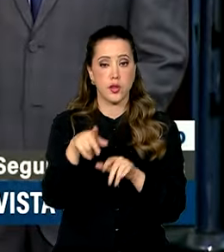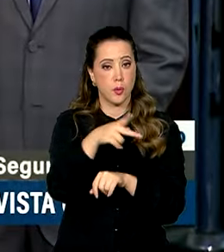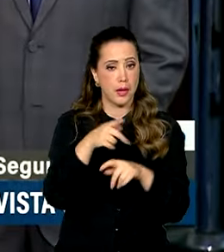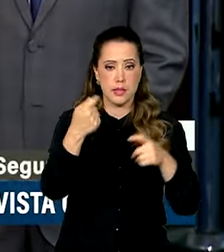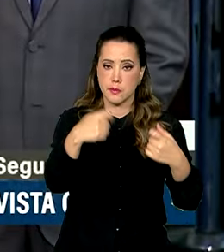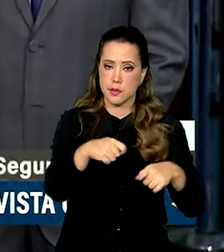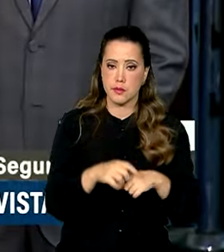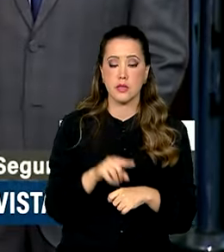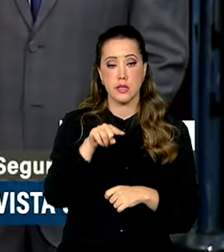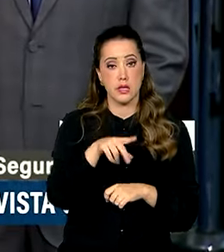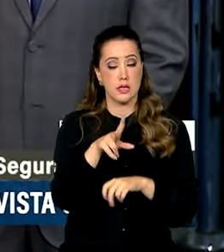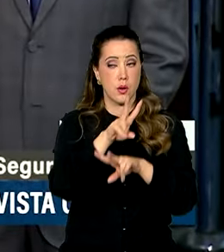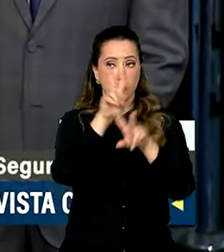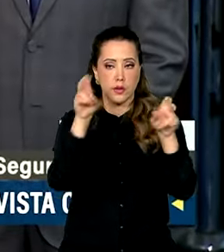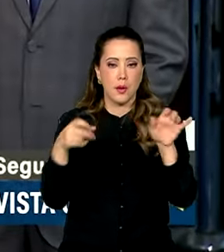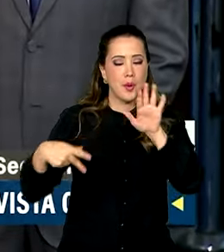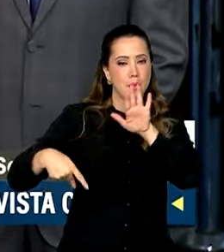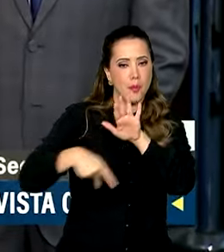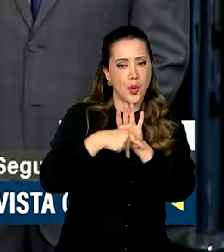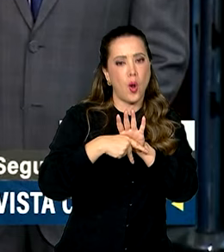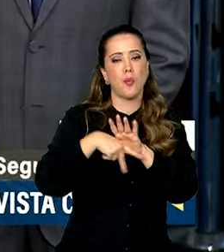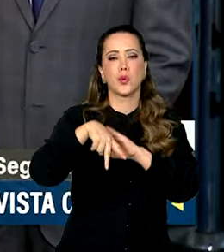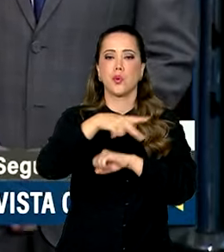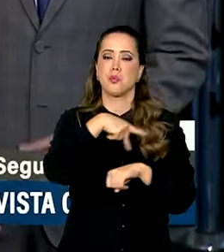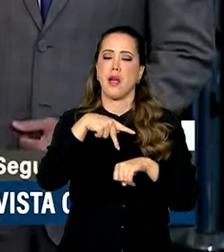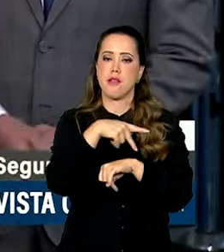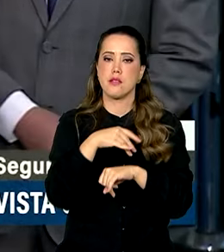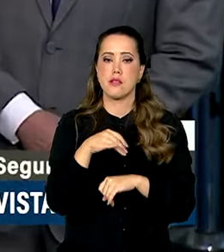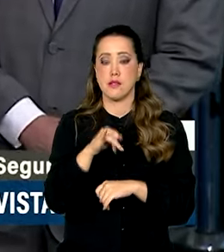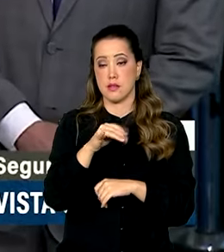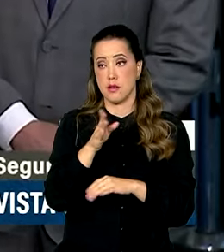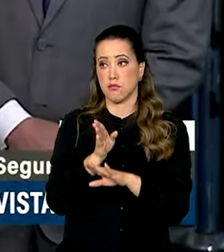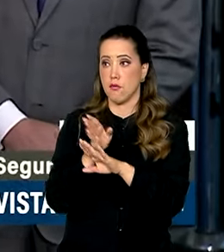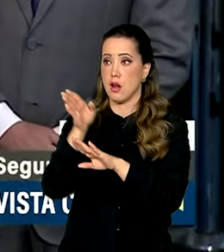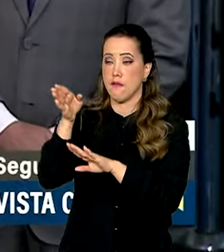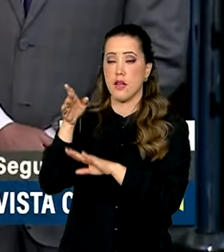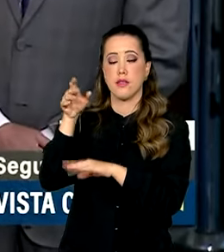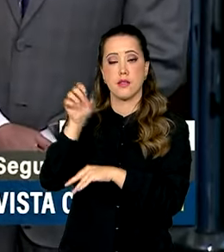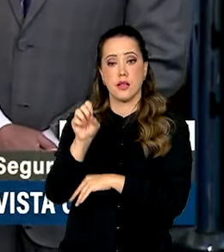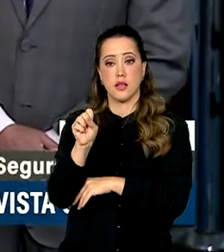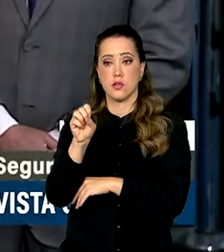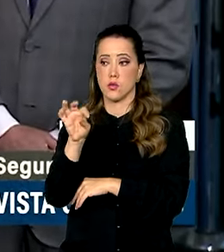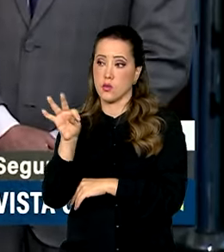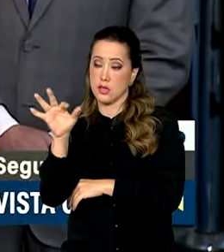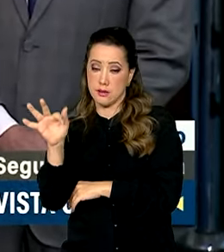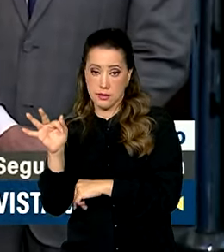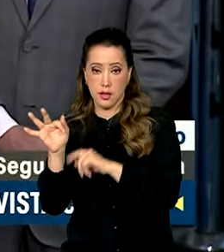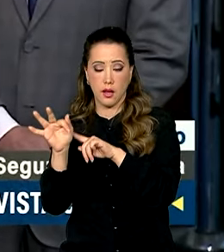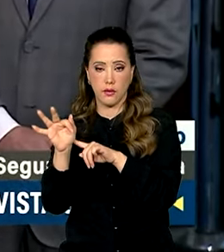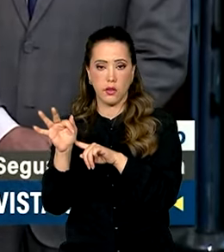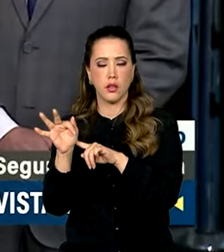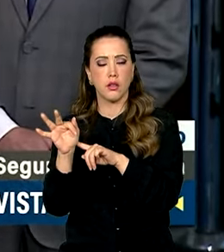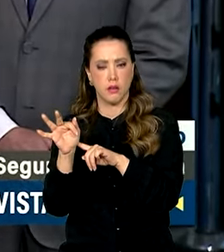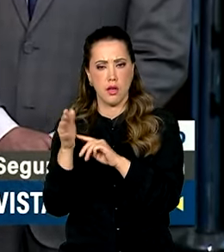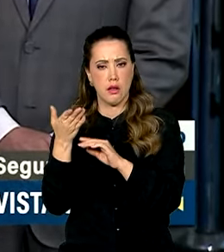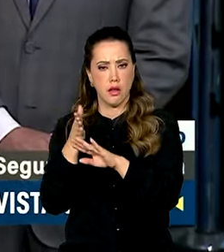Esse é um tema do país. E quem vai ao Supremo, ou pretende ir ao Supremo,